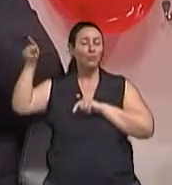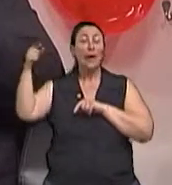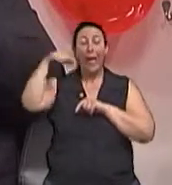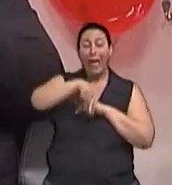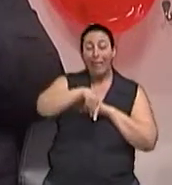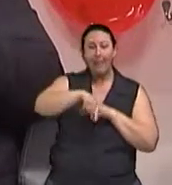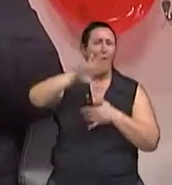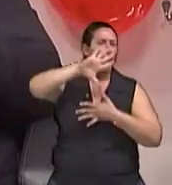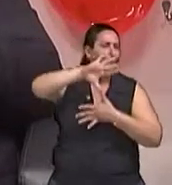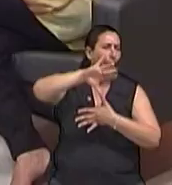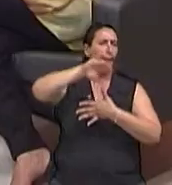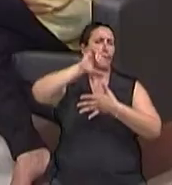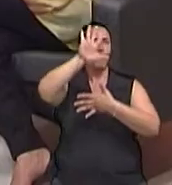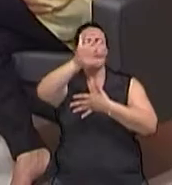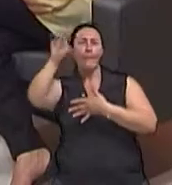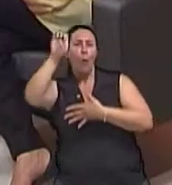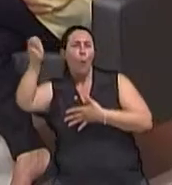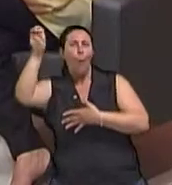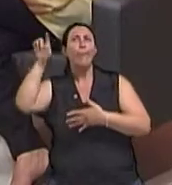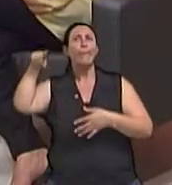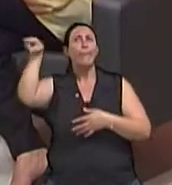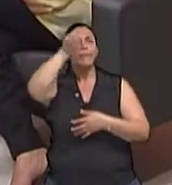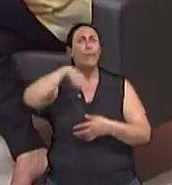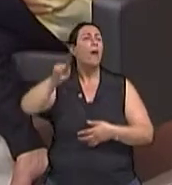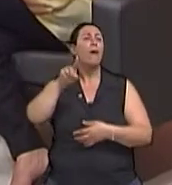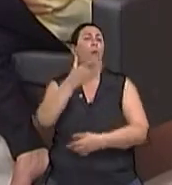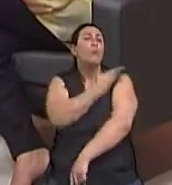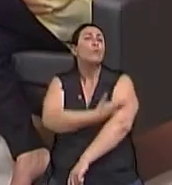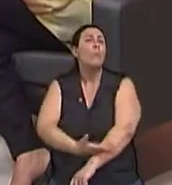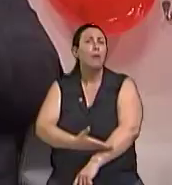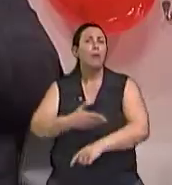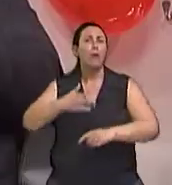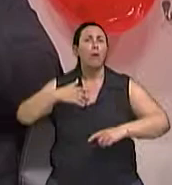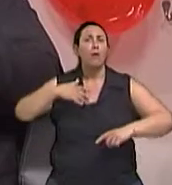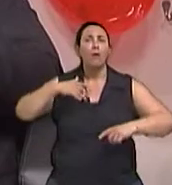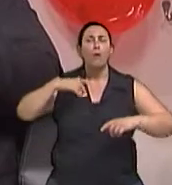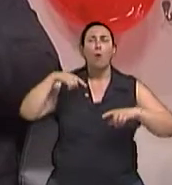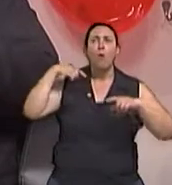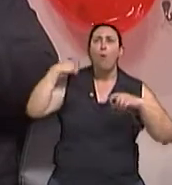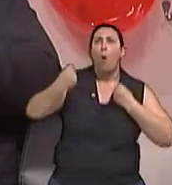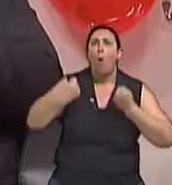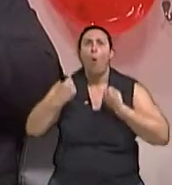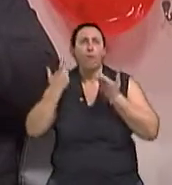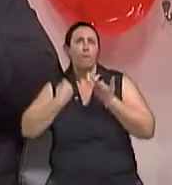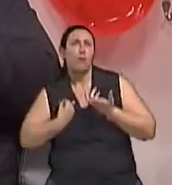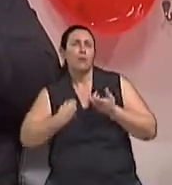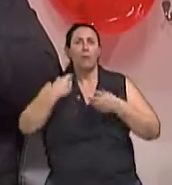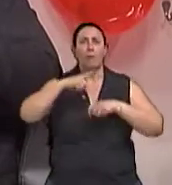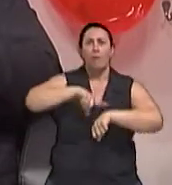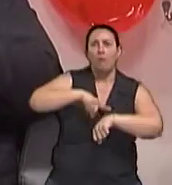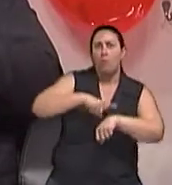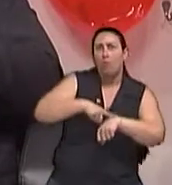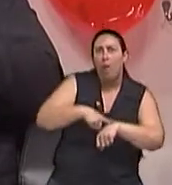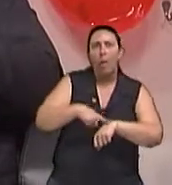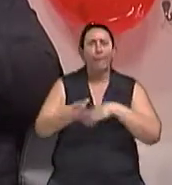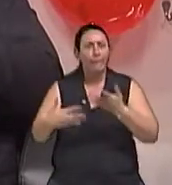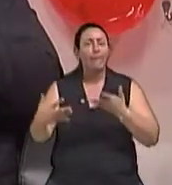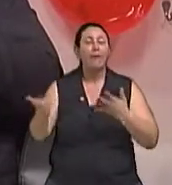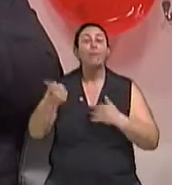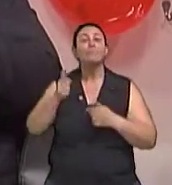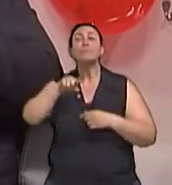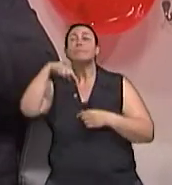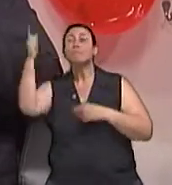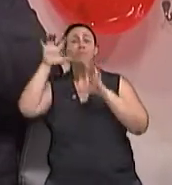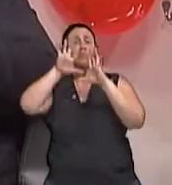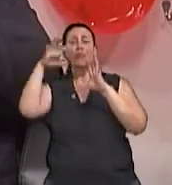bem, né? Conhecem muito bem e sabem fazer isso sabiamente, né? Então, por exemplo, alguns estudos sugerem que indivíduos que aprendem